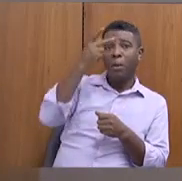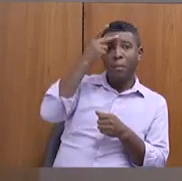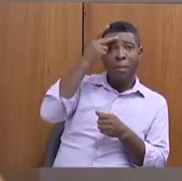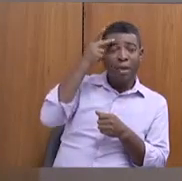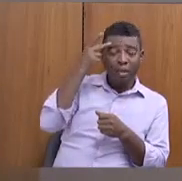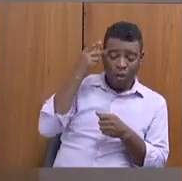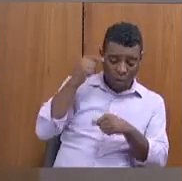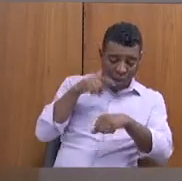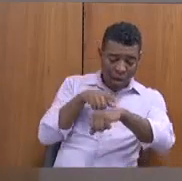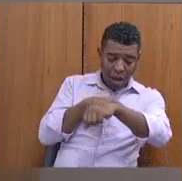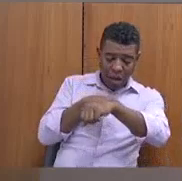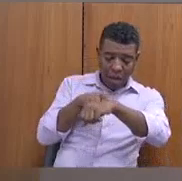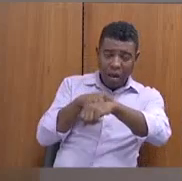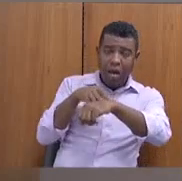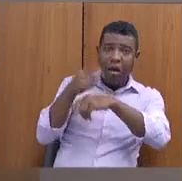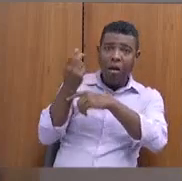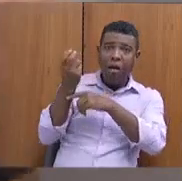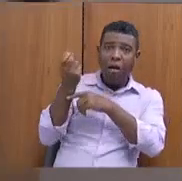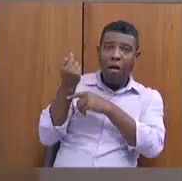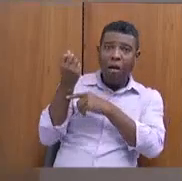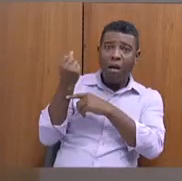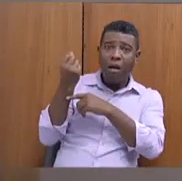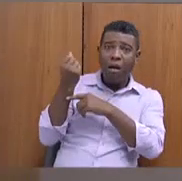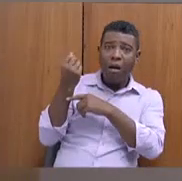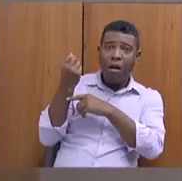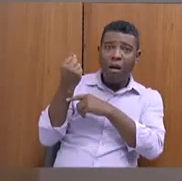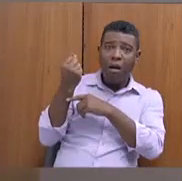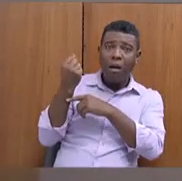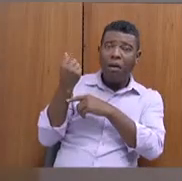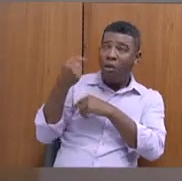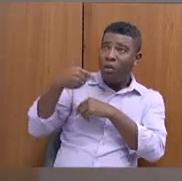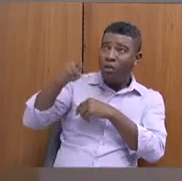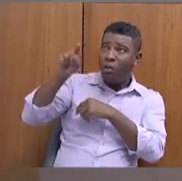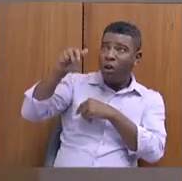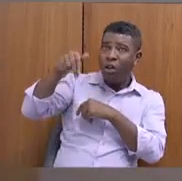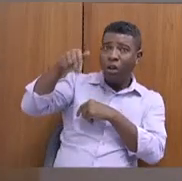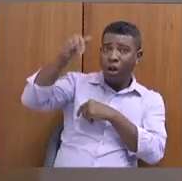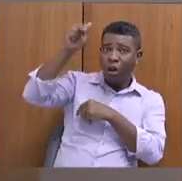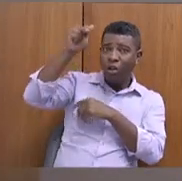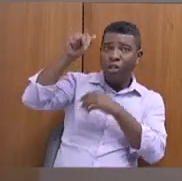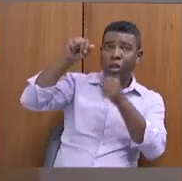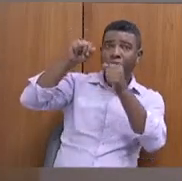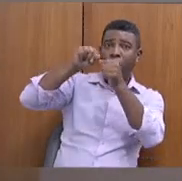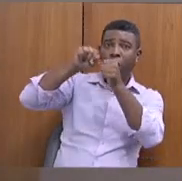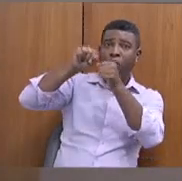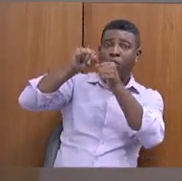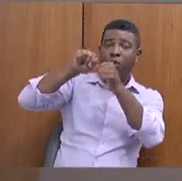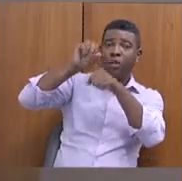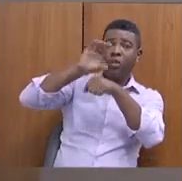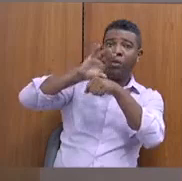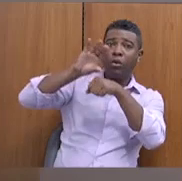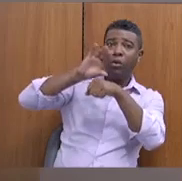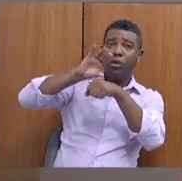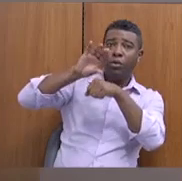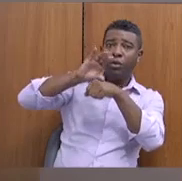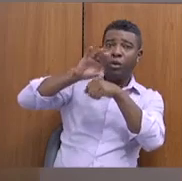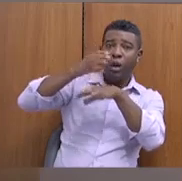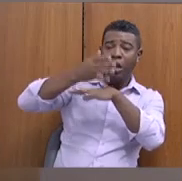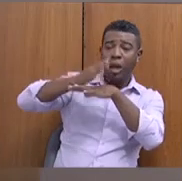foram fabricados, foram para o norte, fizeram lá um curso, lá treinaram e viraram indígenas.